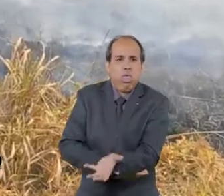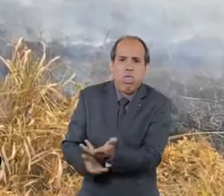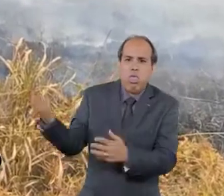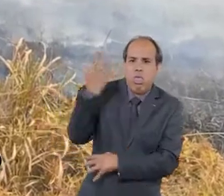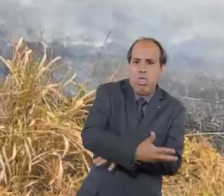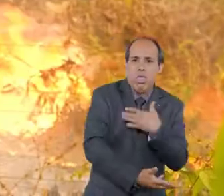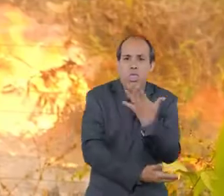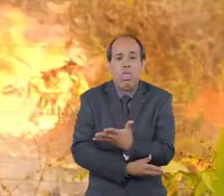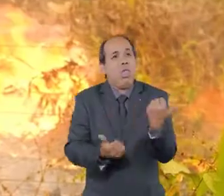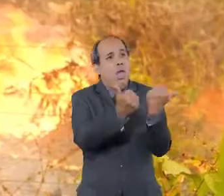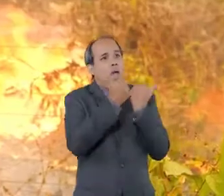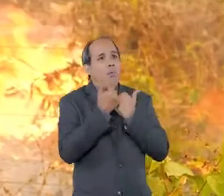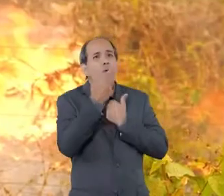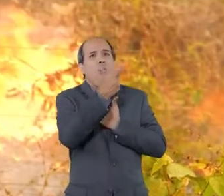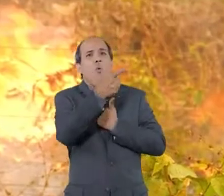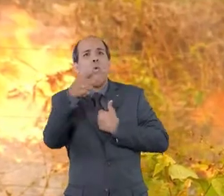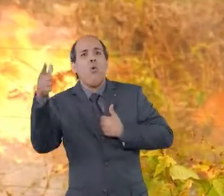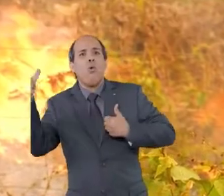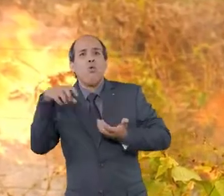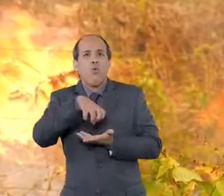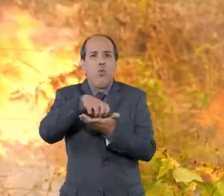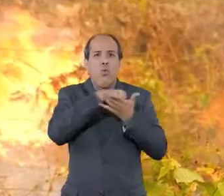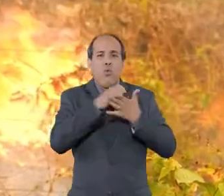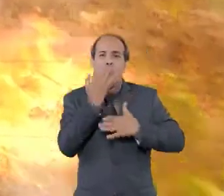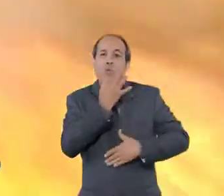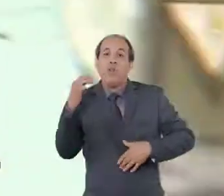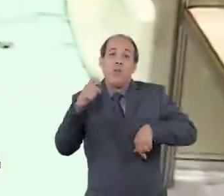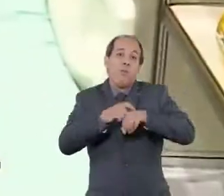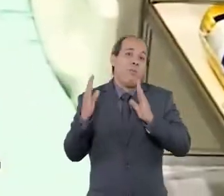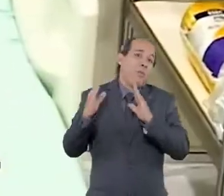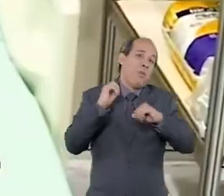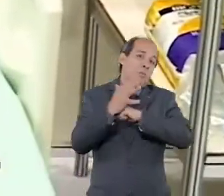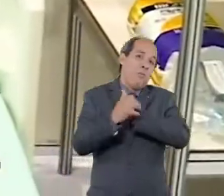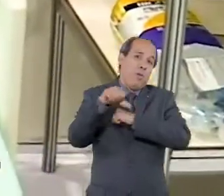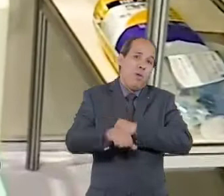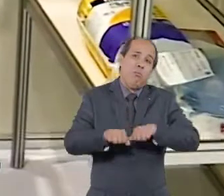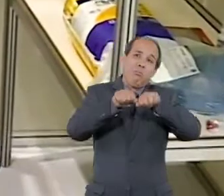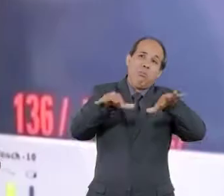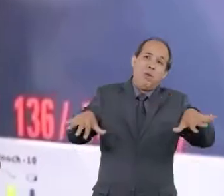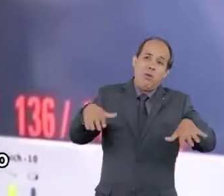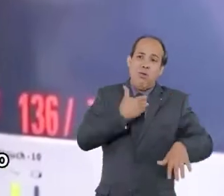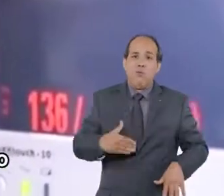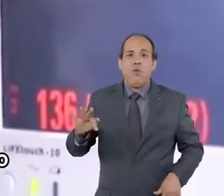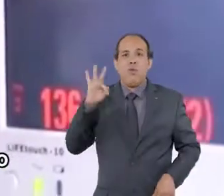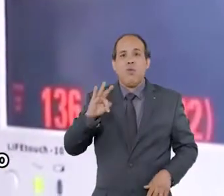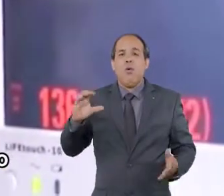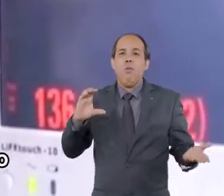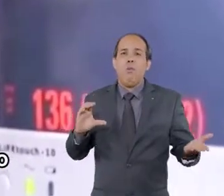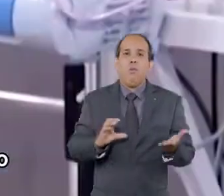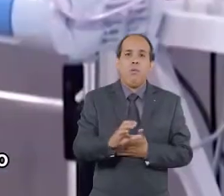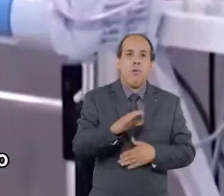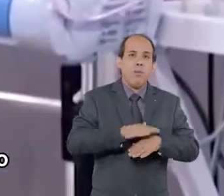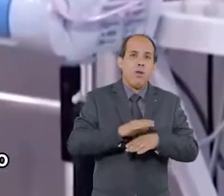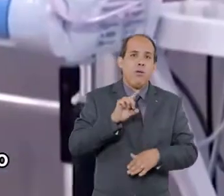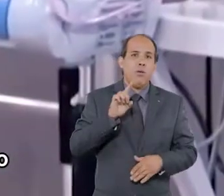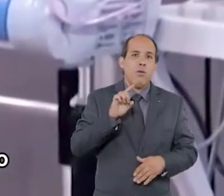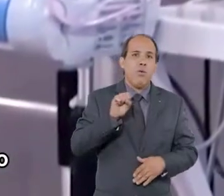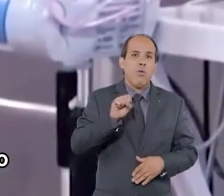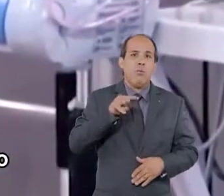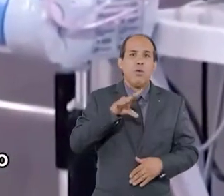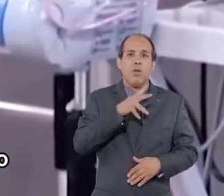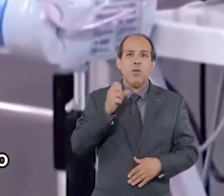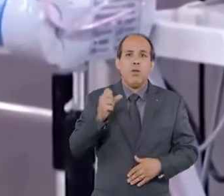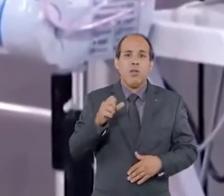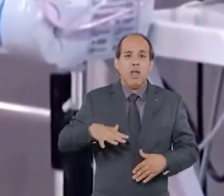desmatamento. E tiveram apoio de vários órgãos federais. E durante a pior pandemia da história recente, o governo federal enviou mais de 1